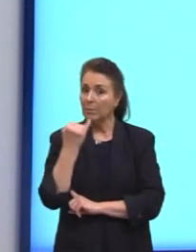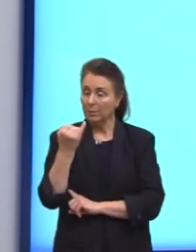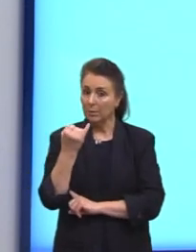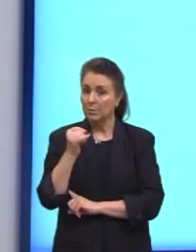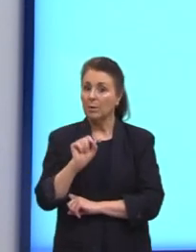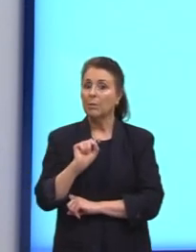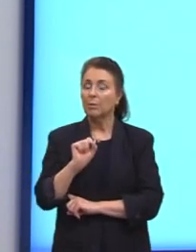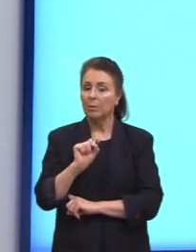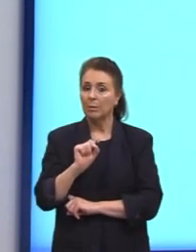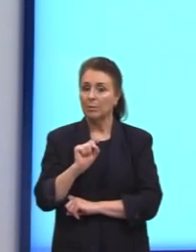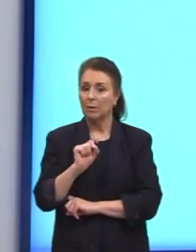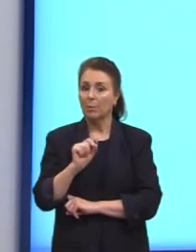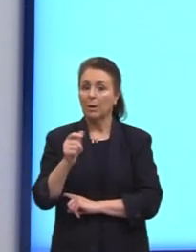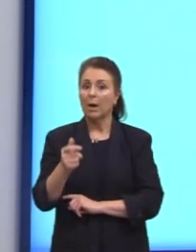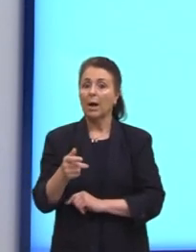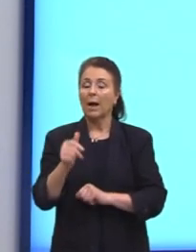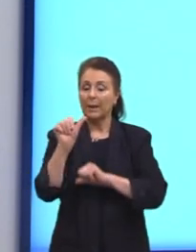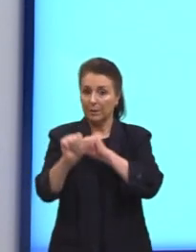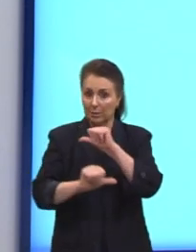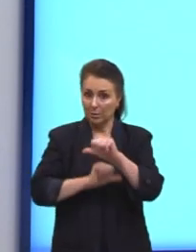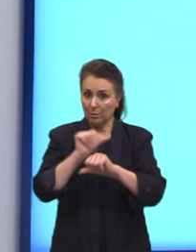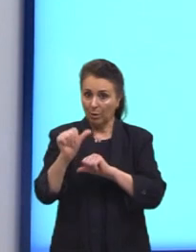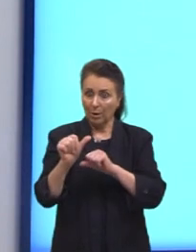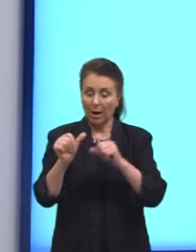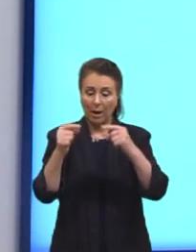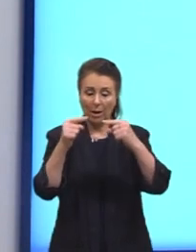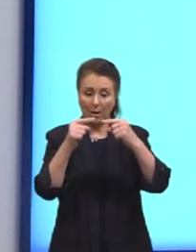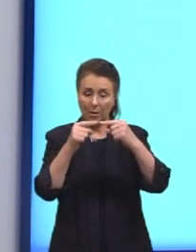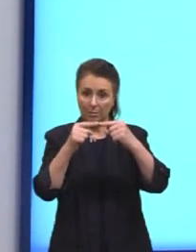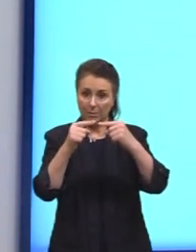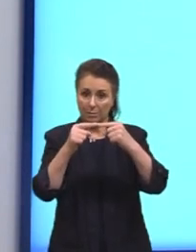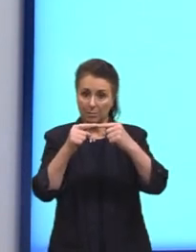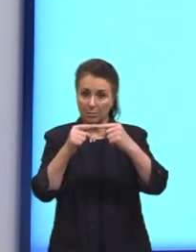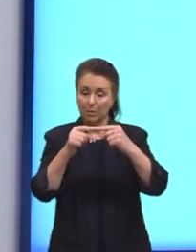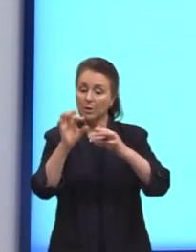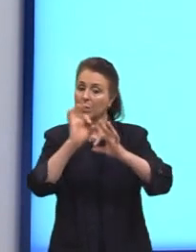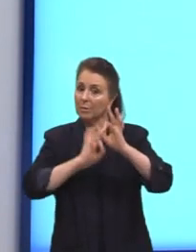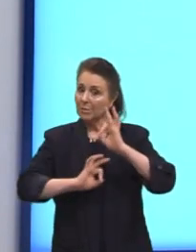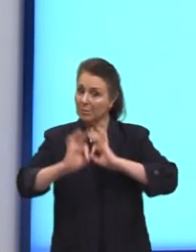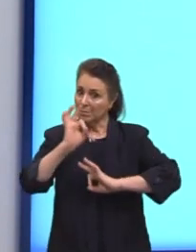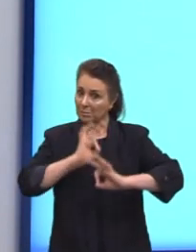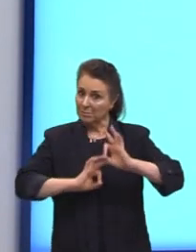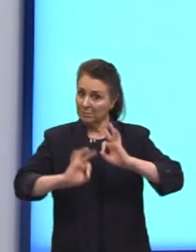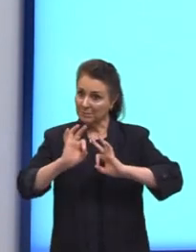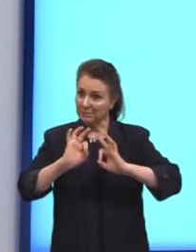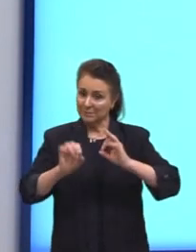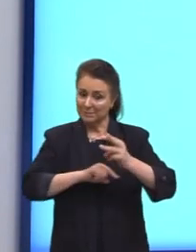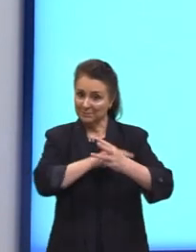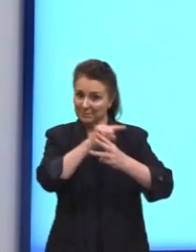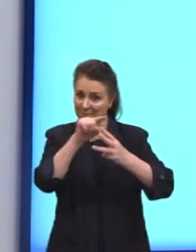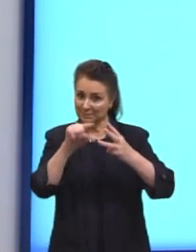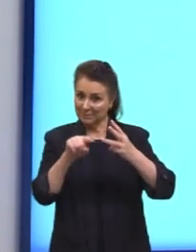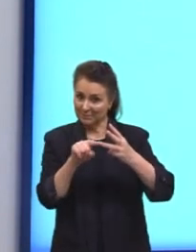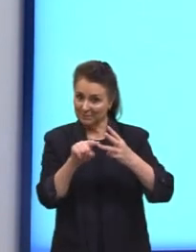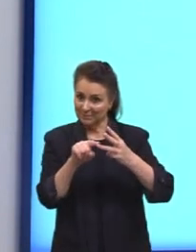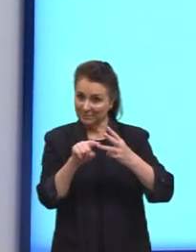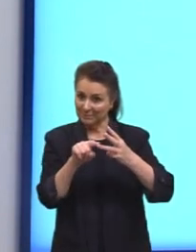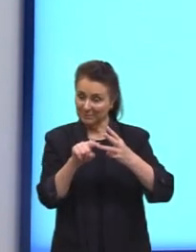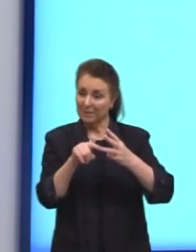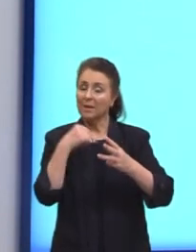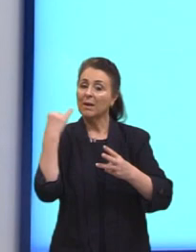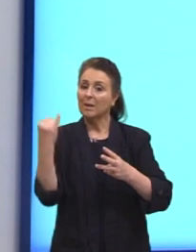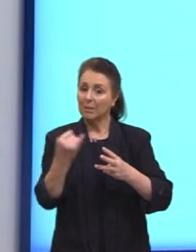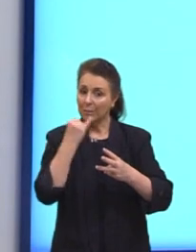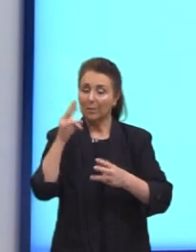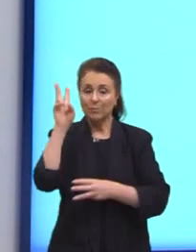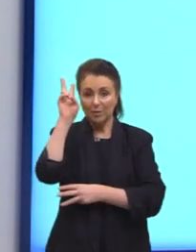então a permutação, a combinação e o arranjo. Nós vamos ver cada um deles. É importante a